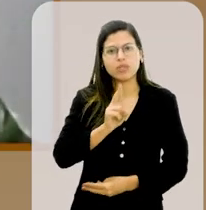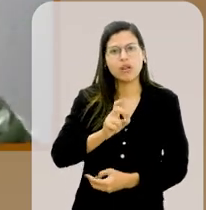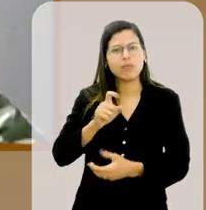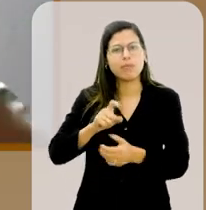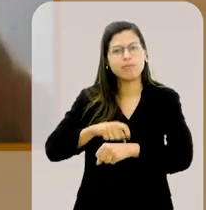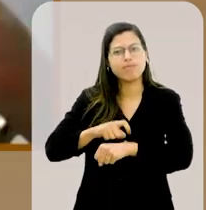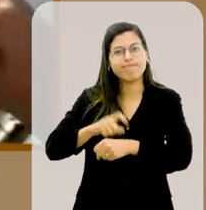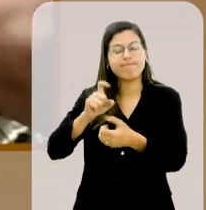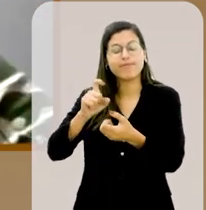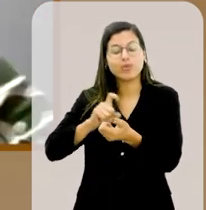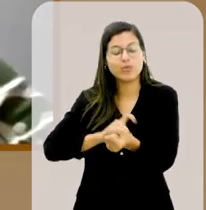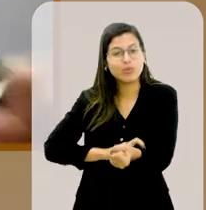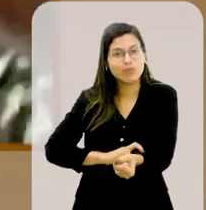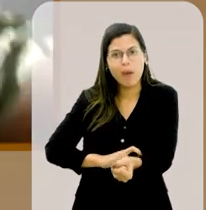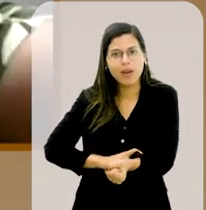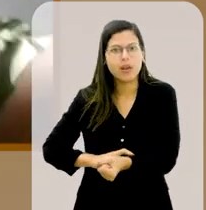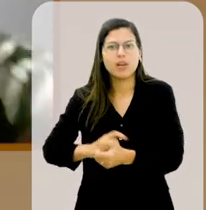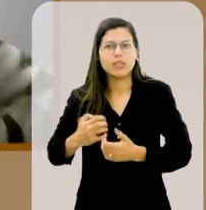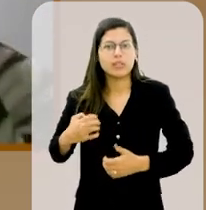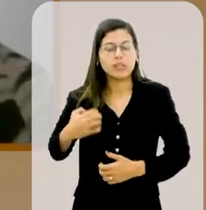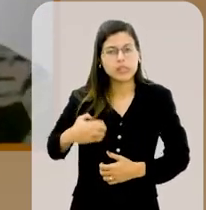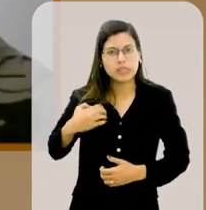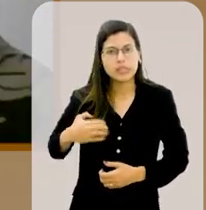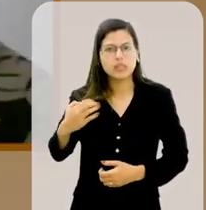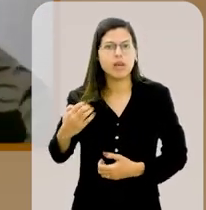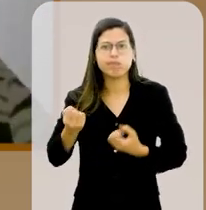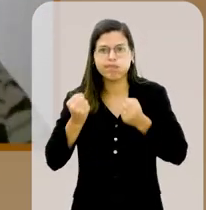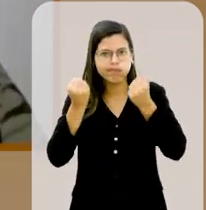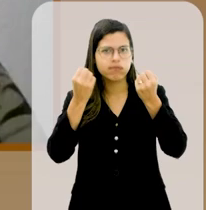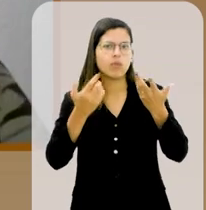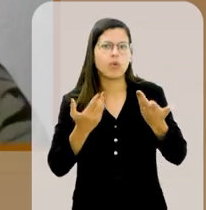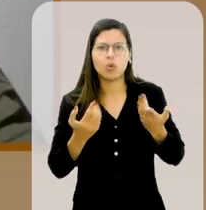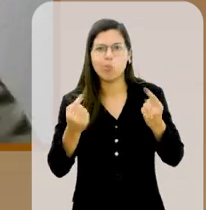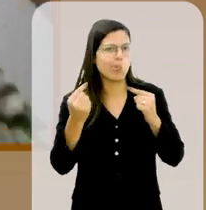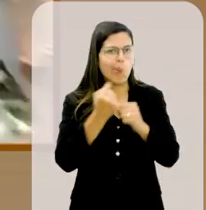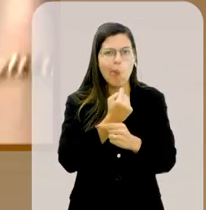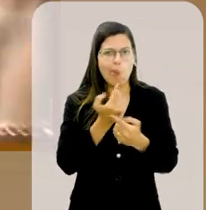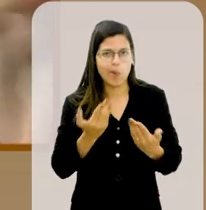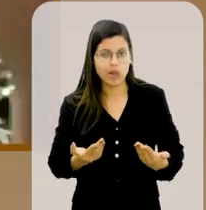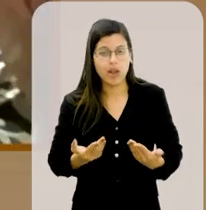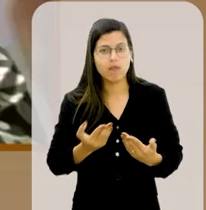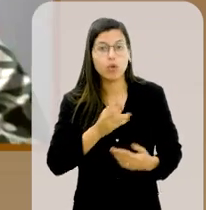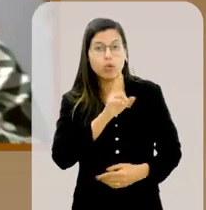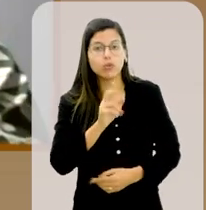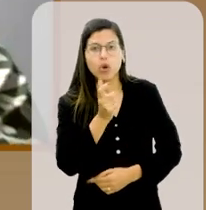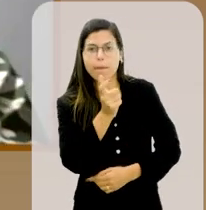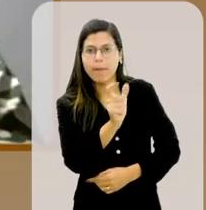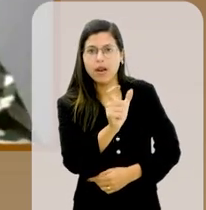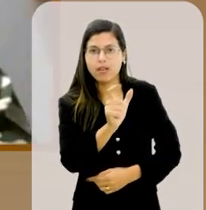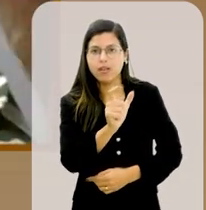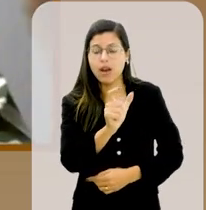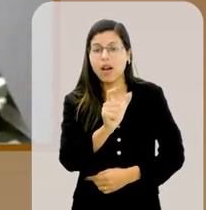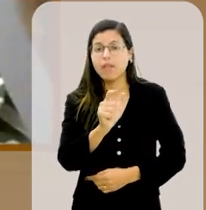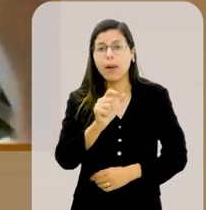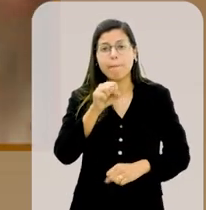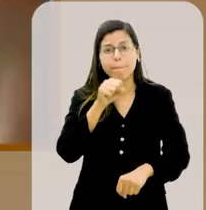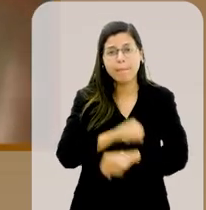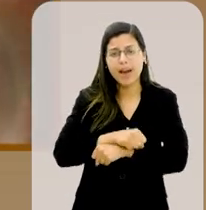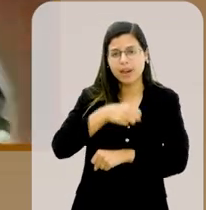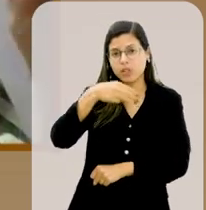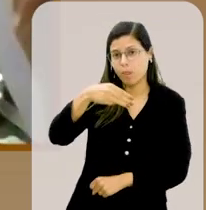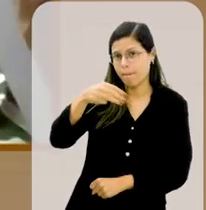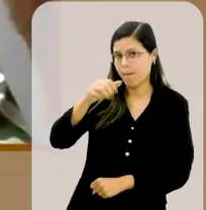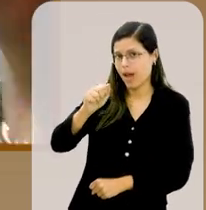estressado, no momento em que ele não concordava com alguma coisa. Ele usou o termo assim, deixe de